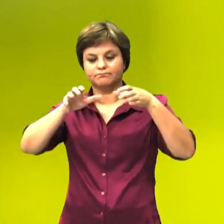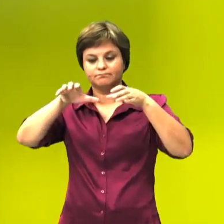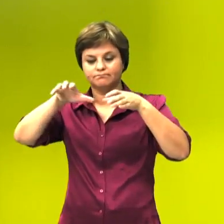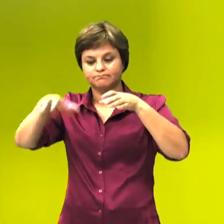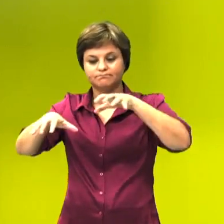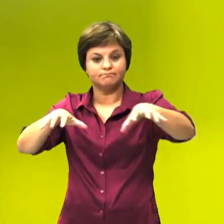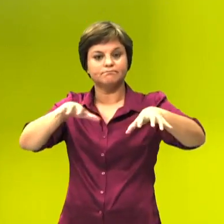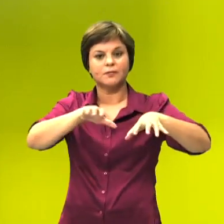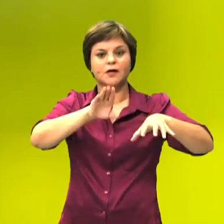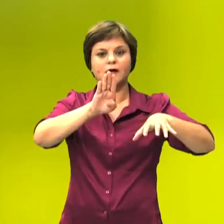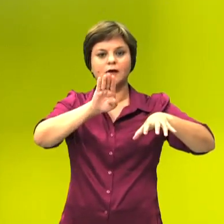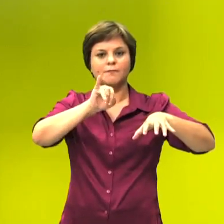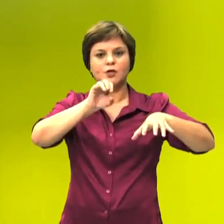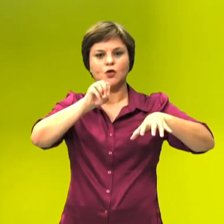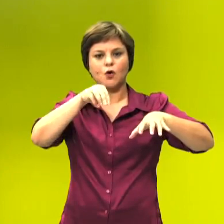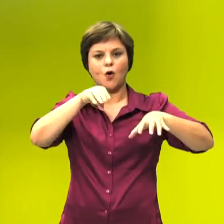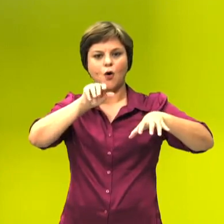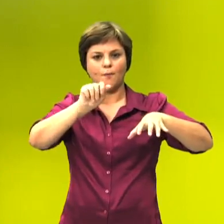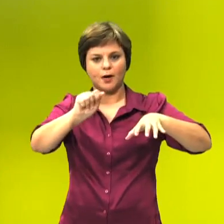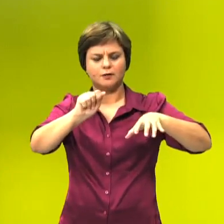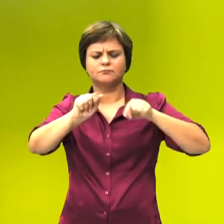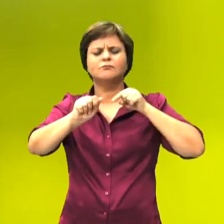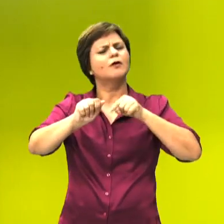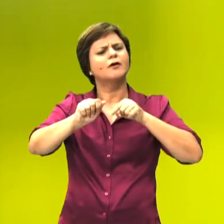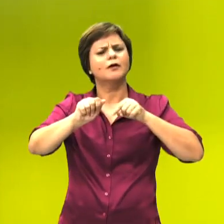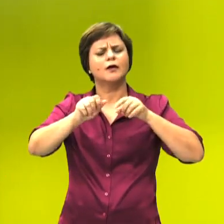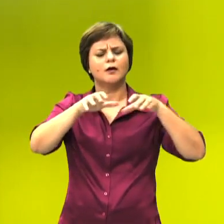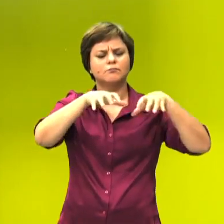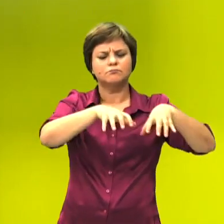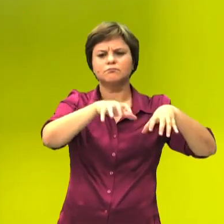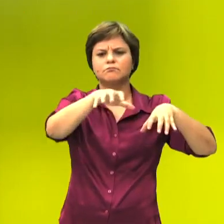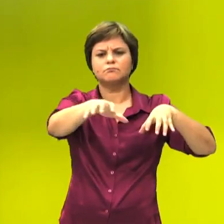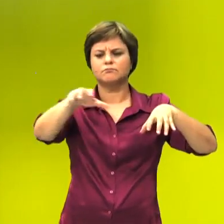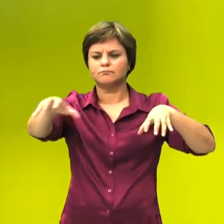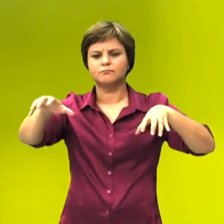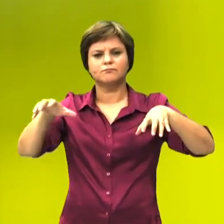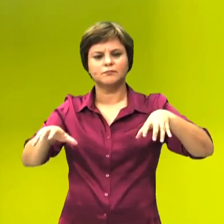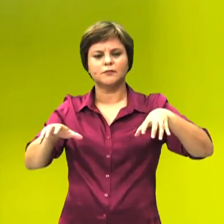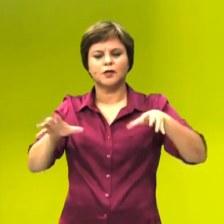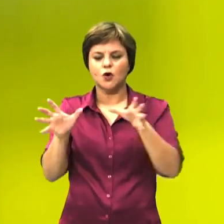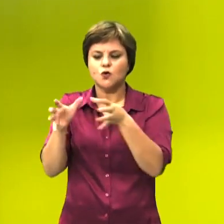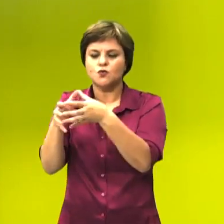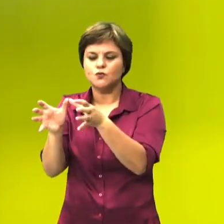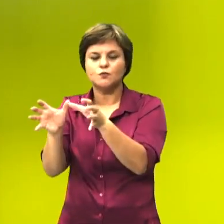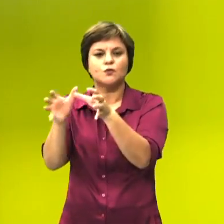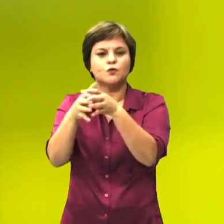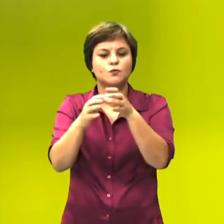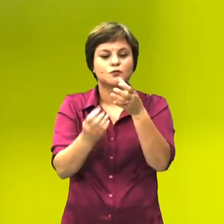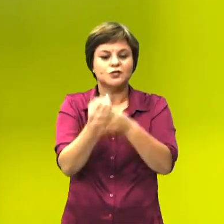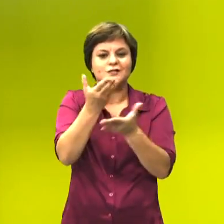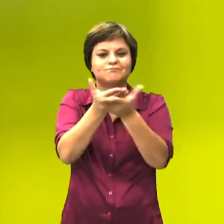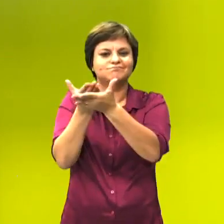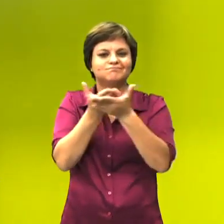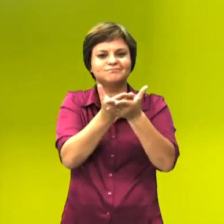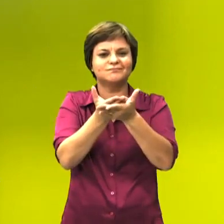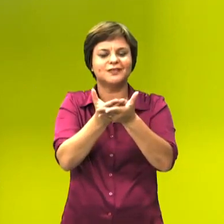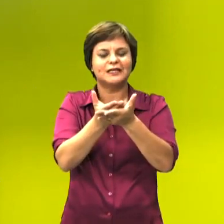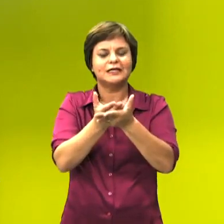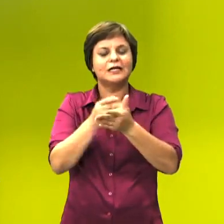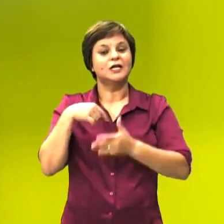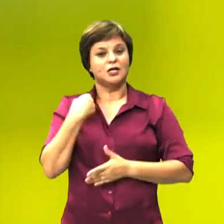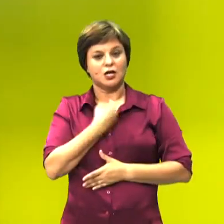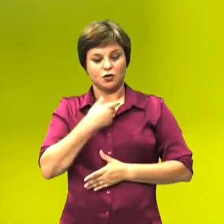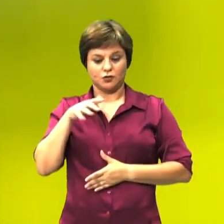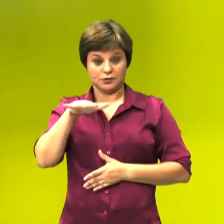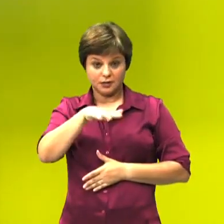observem. Que os biomas vão ser o conjunto de quem? De ecossistema. Na nossa